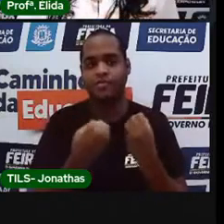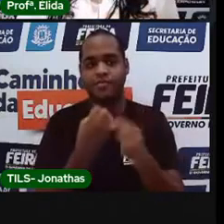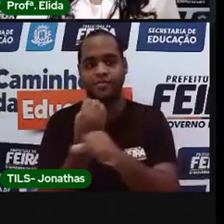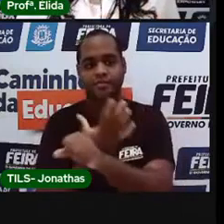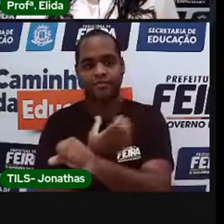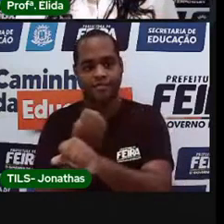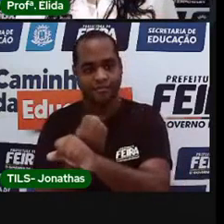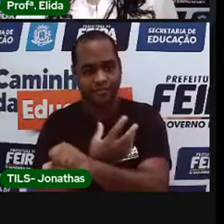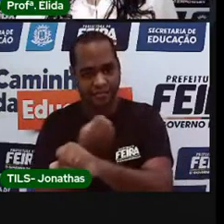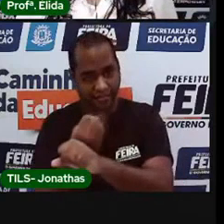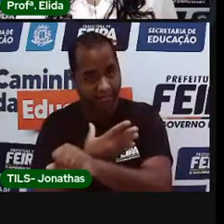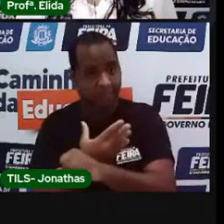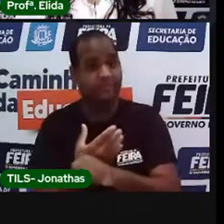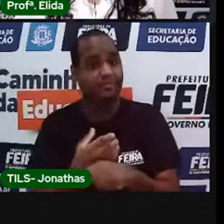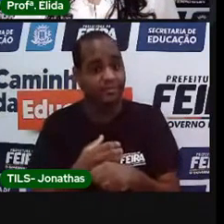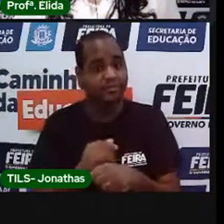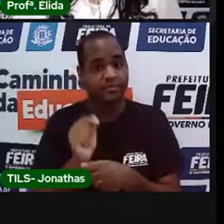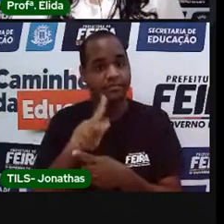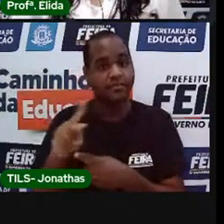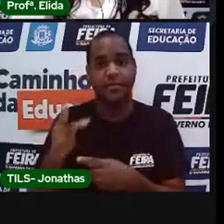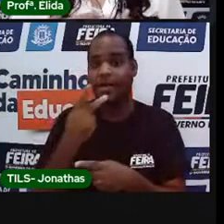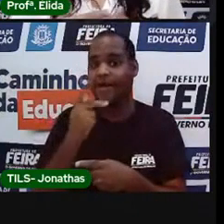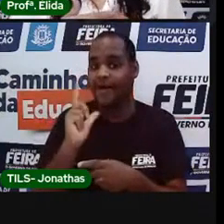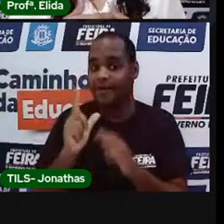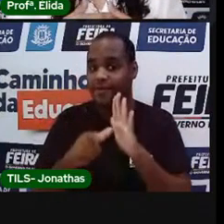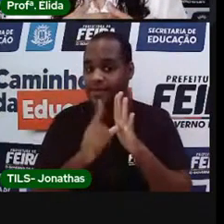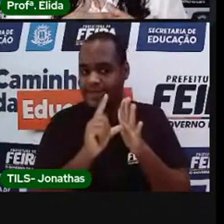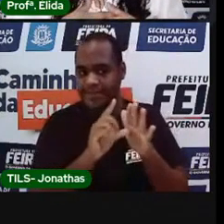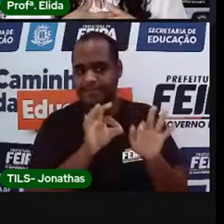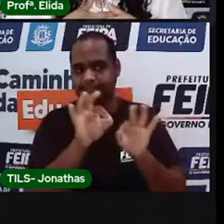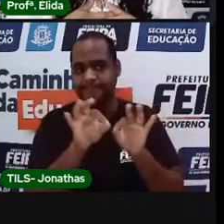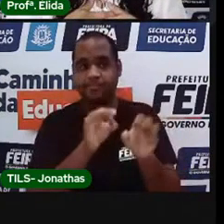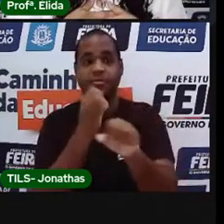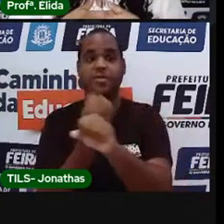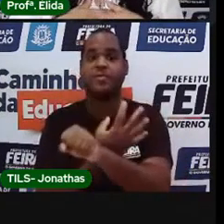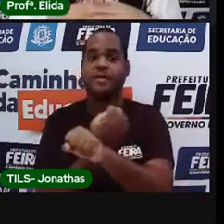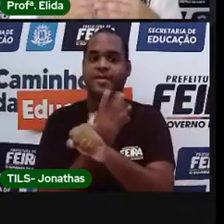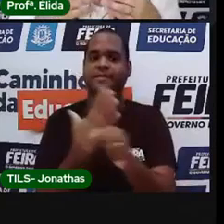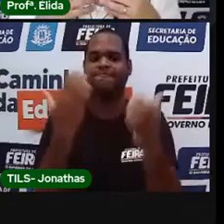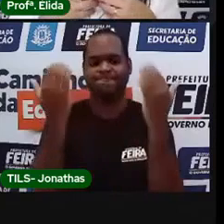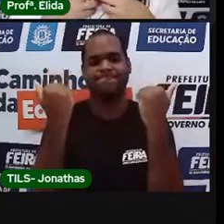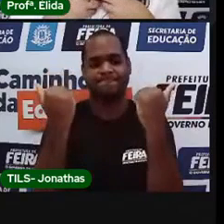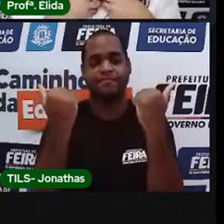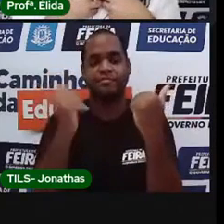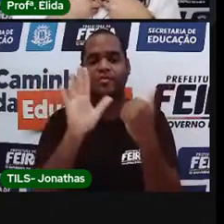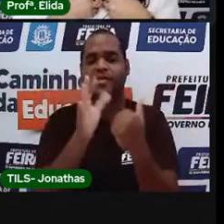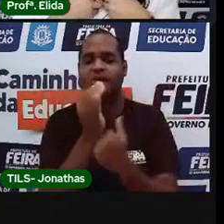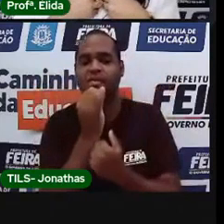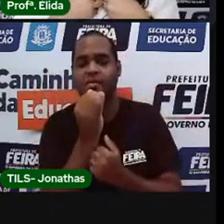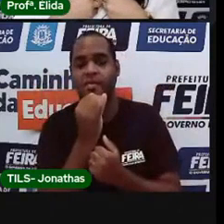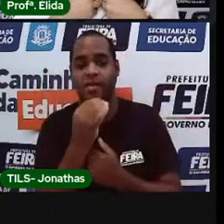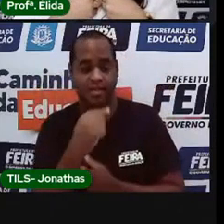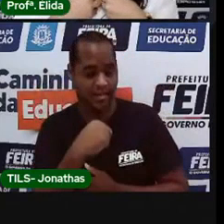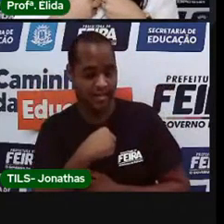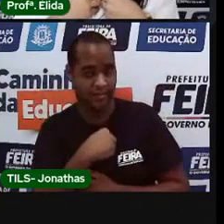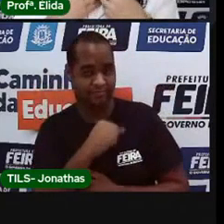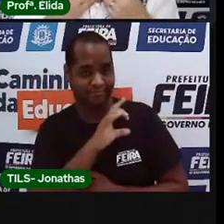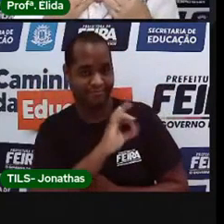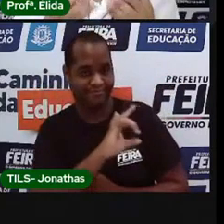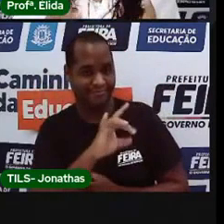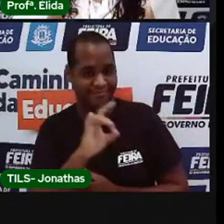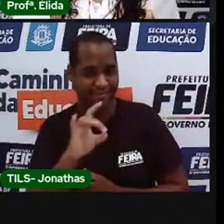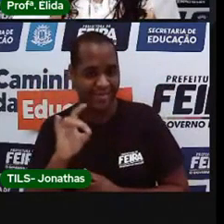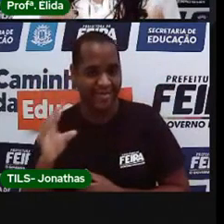Porque, como a Pró falou antes, as emoções estão aqui dentro. E são pedacinhos de nós